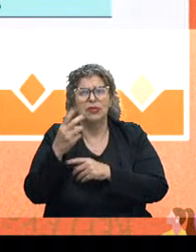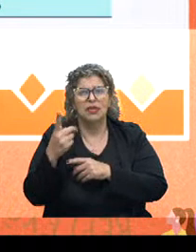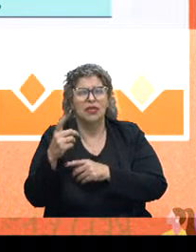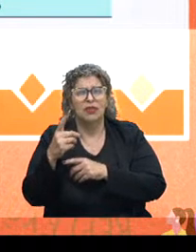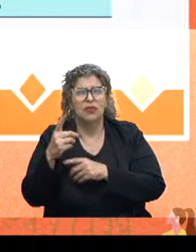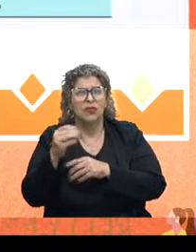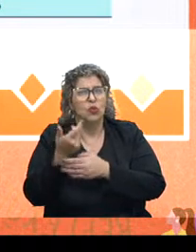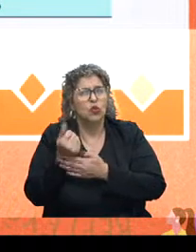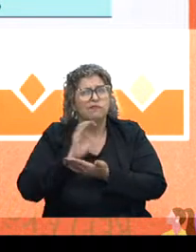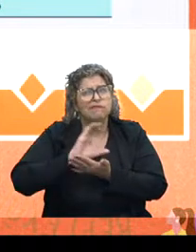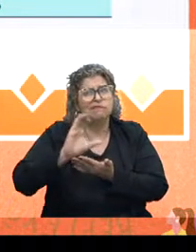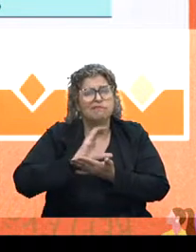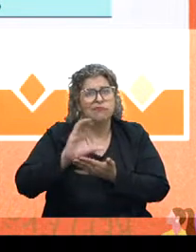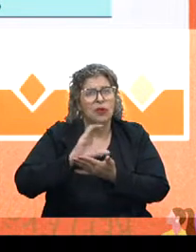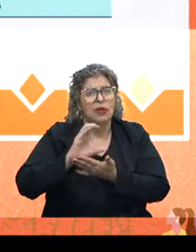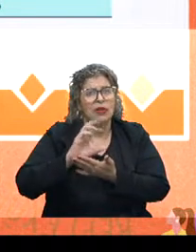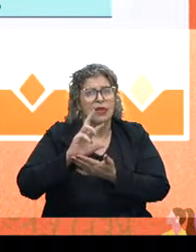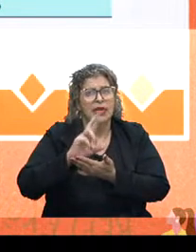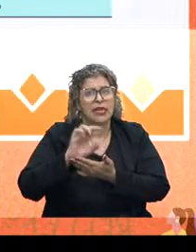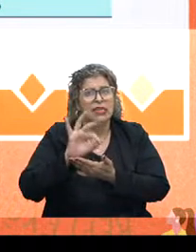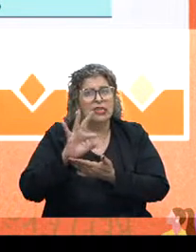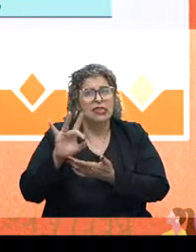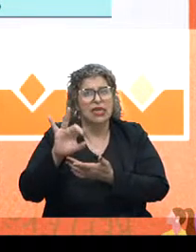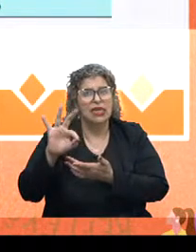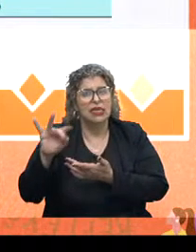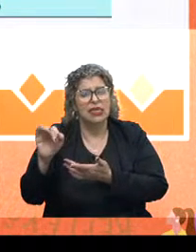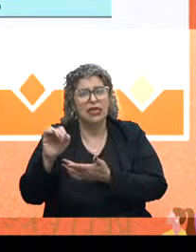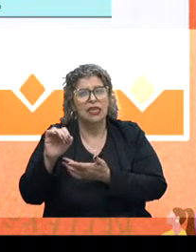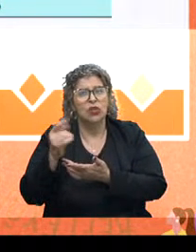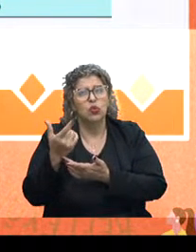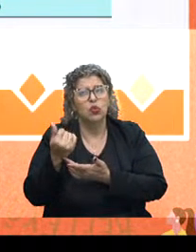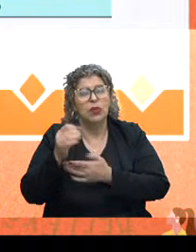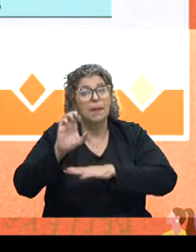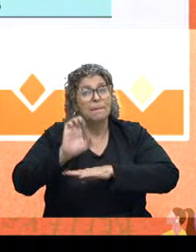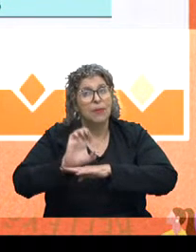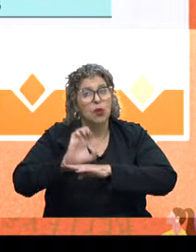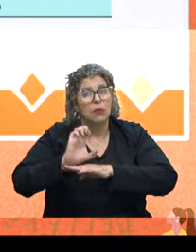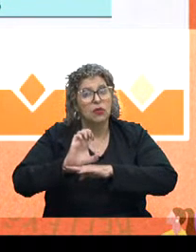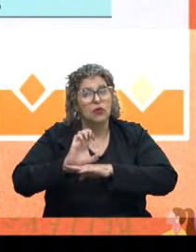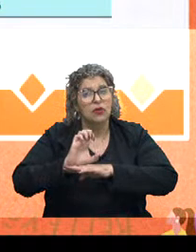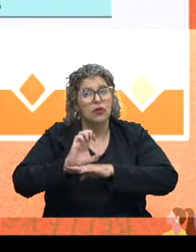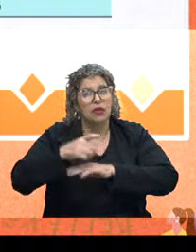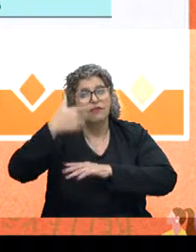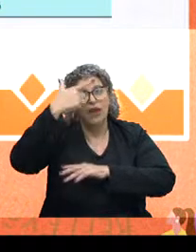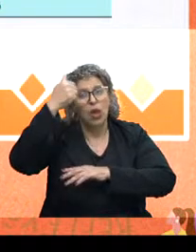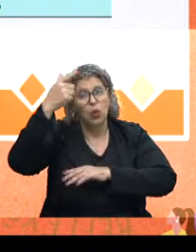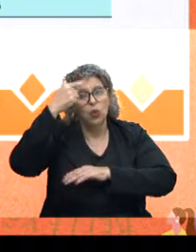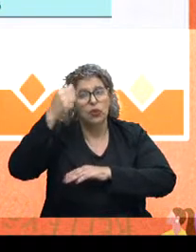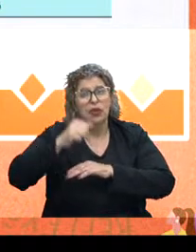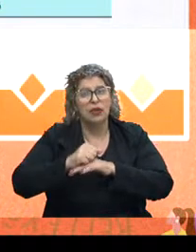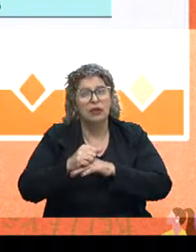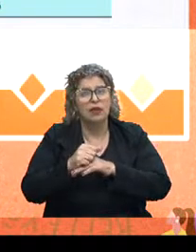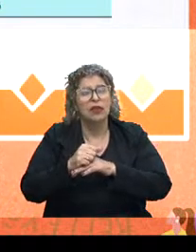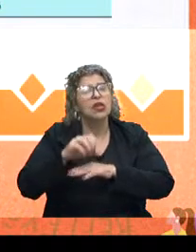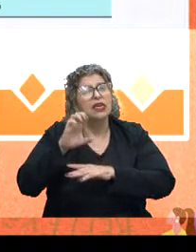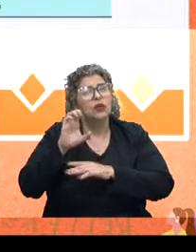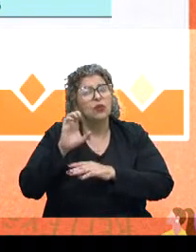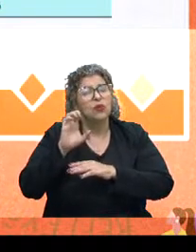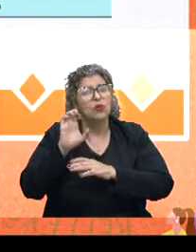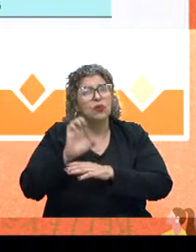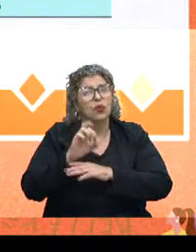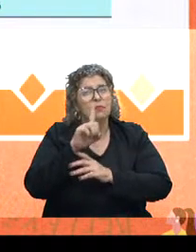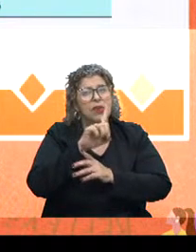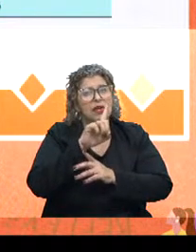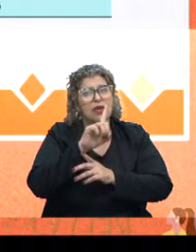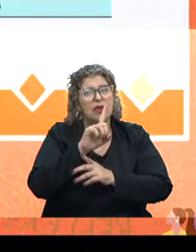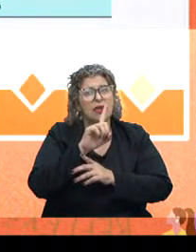Estado, receita corrente líquida própria do Estado, em ensino superior. Na verdade, diz que o Estado aplicará 0